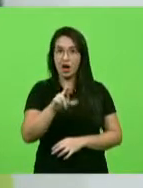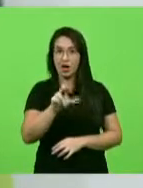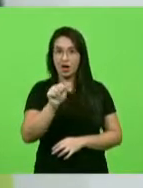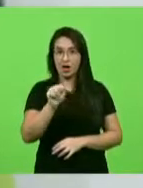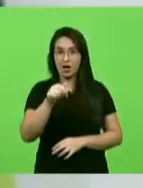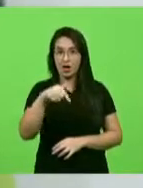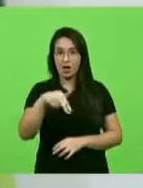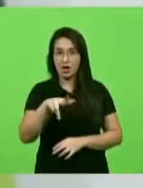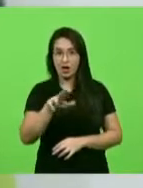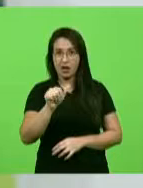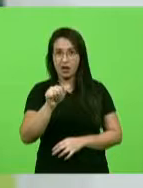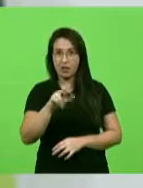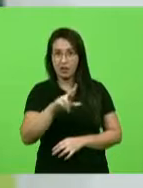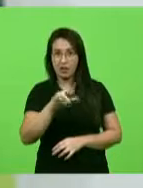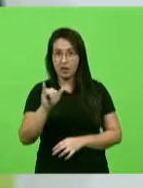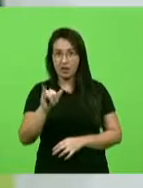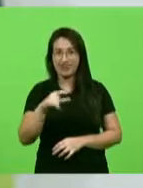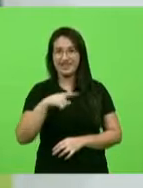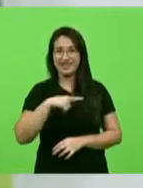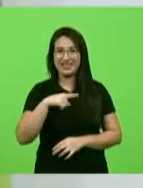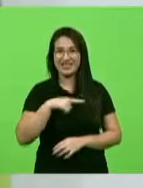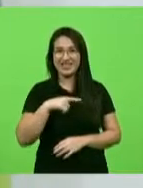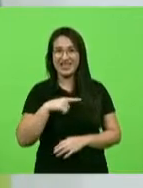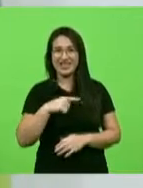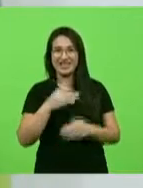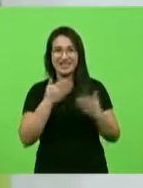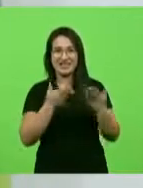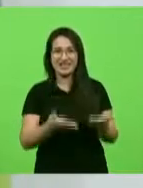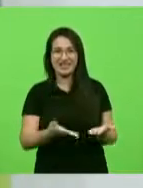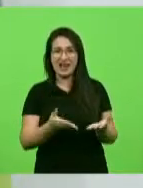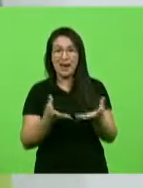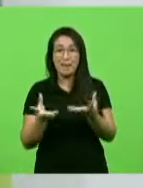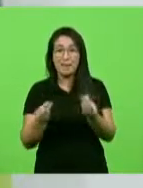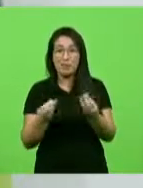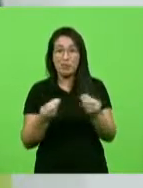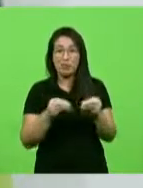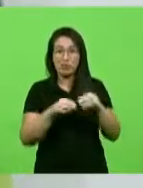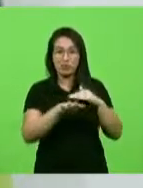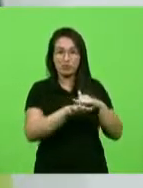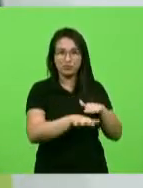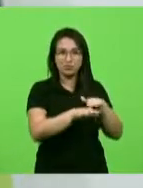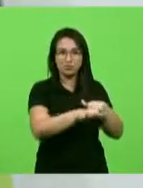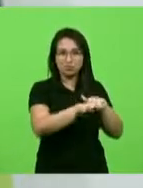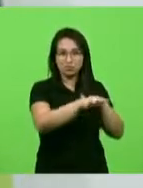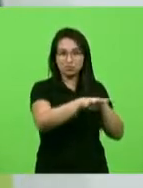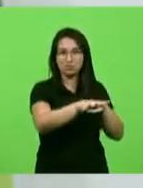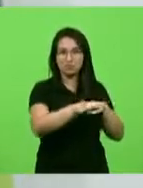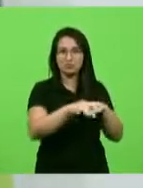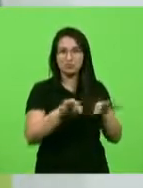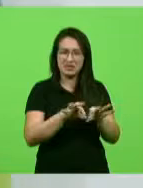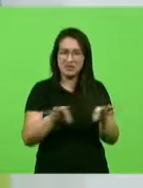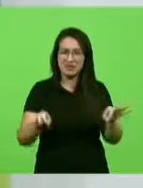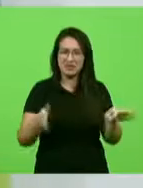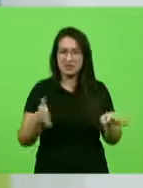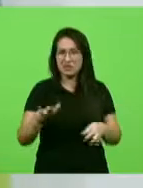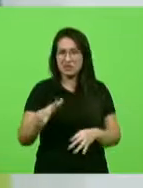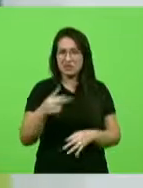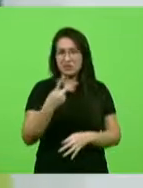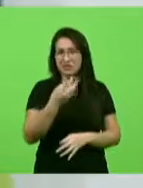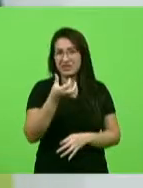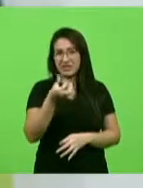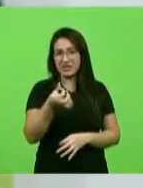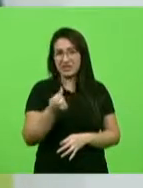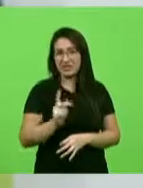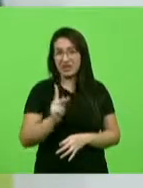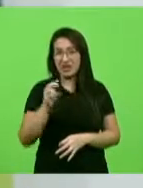porque ali existe um gargalo um engarrafamento infernal ali é ali mesmo que o trecho que você vai fazer 26 quilômetros chega a ficar